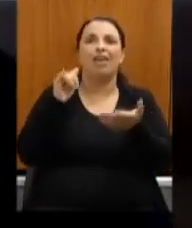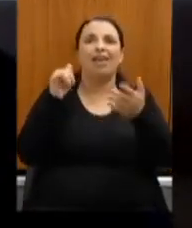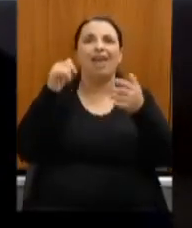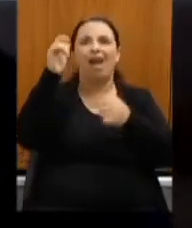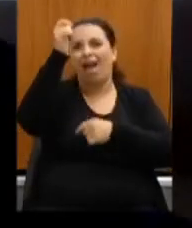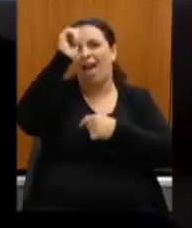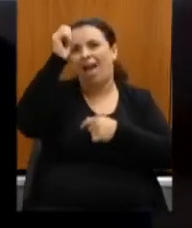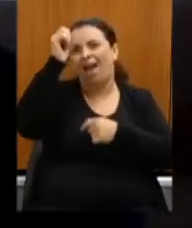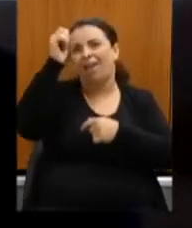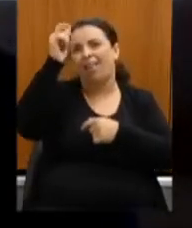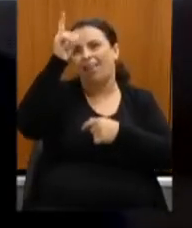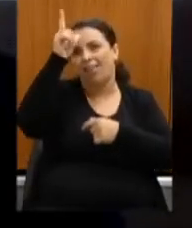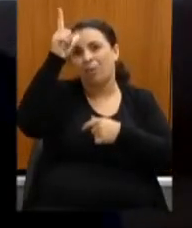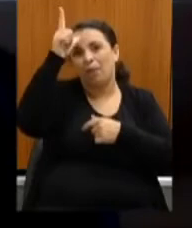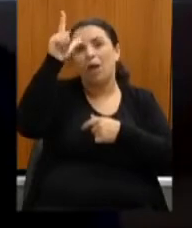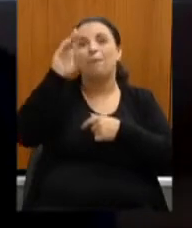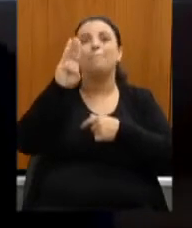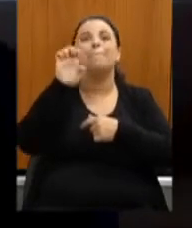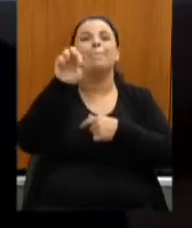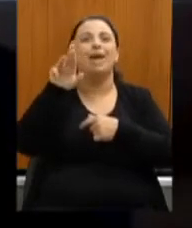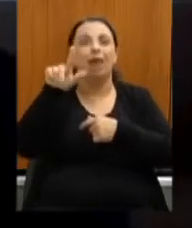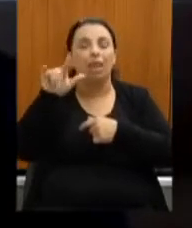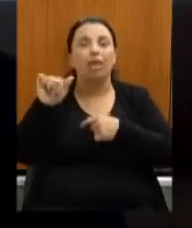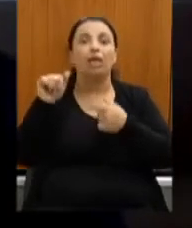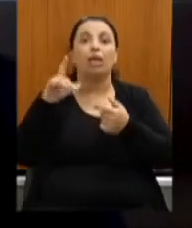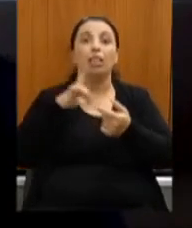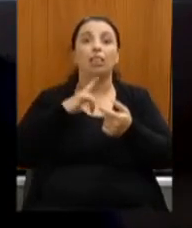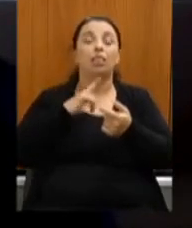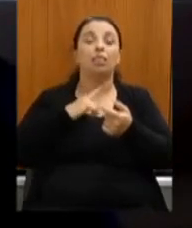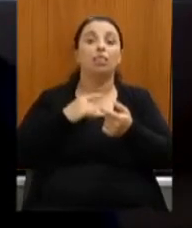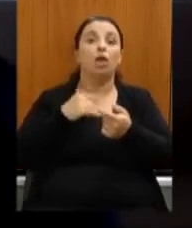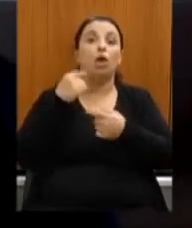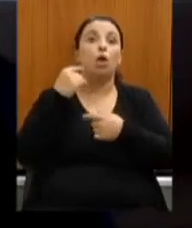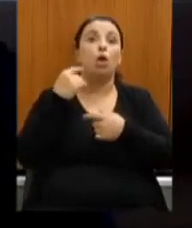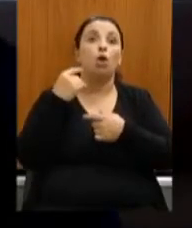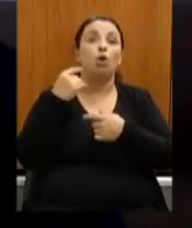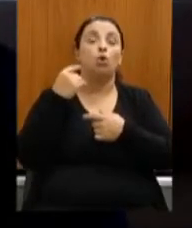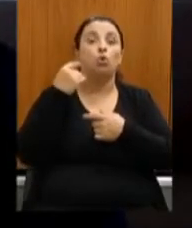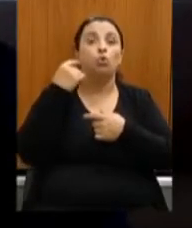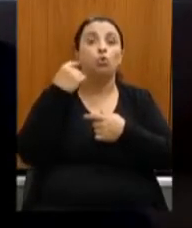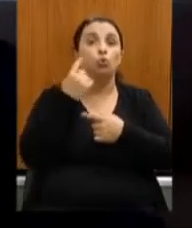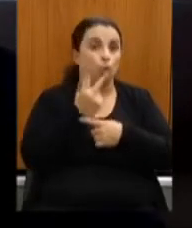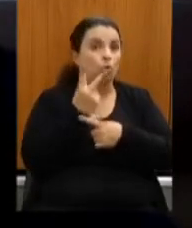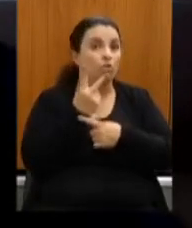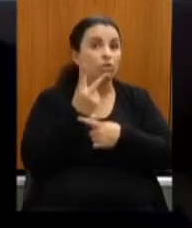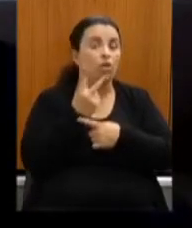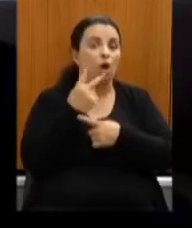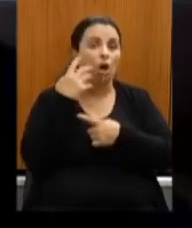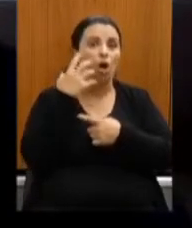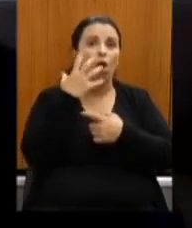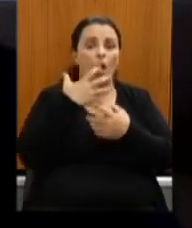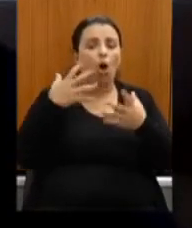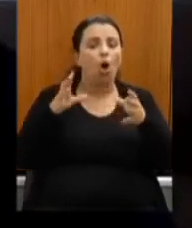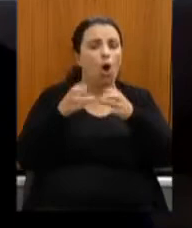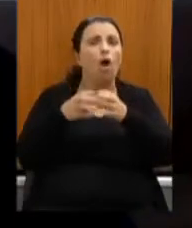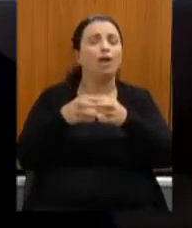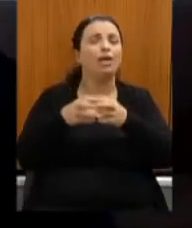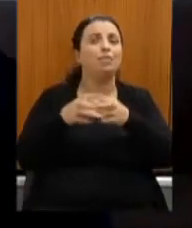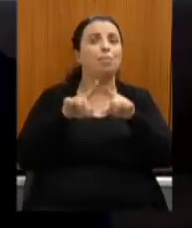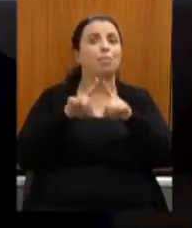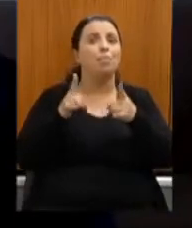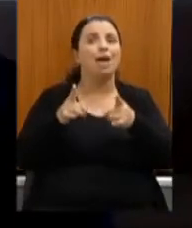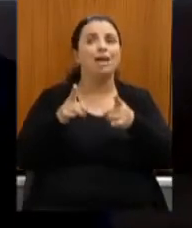e a filarmônica são dos amantes mesmo da harmonia capta não é